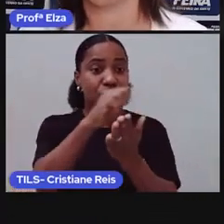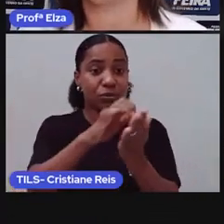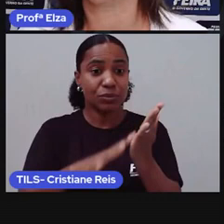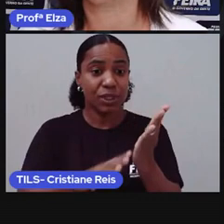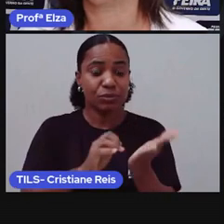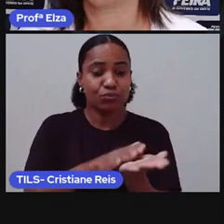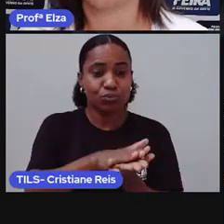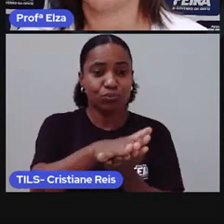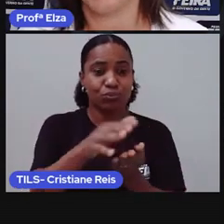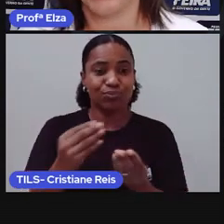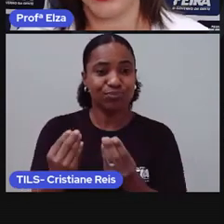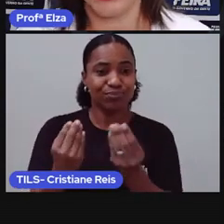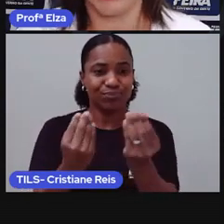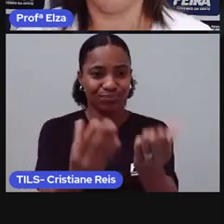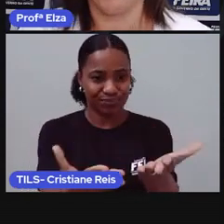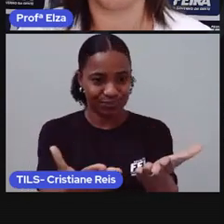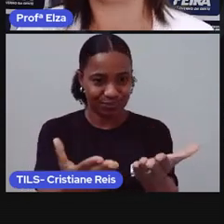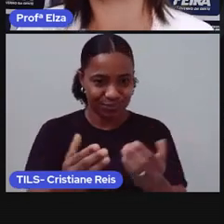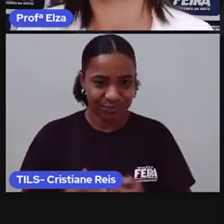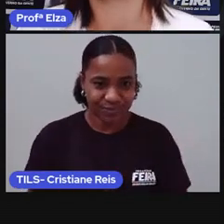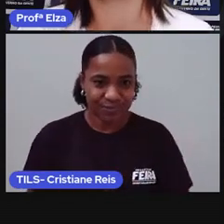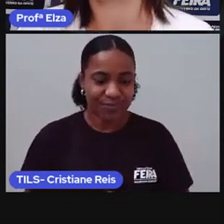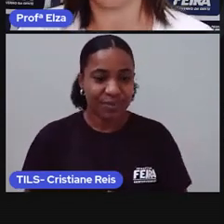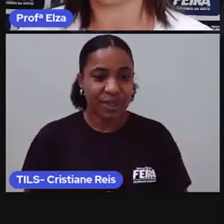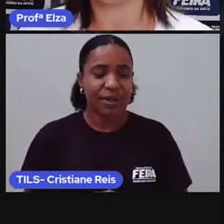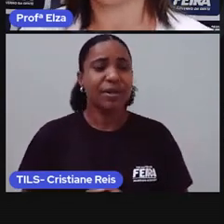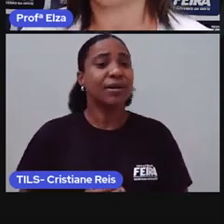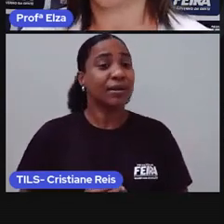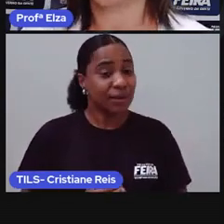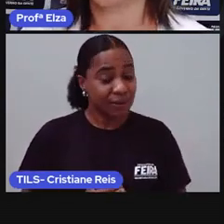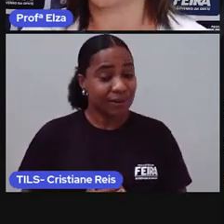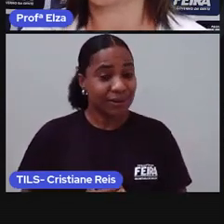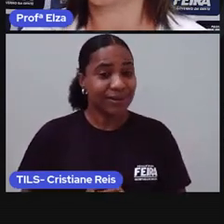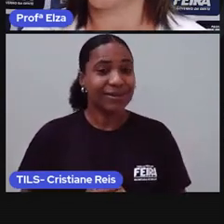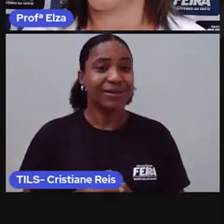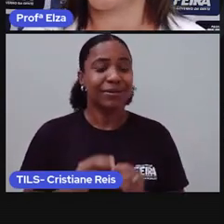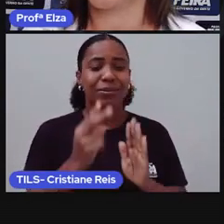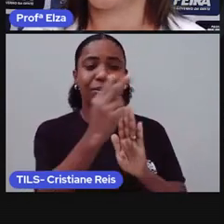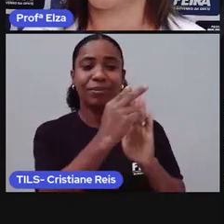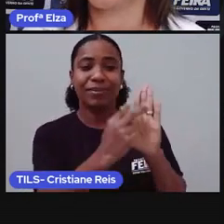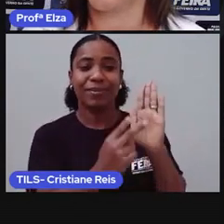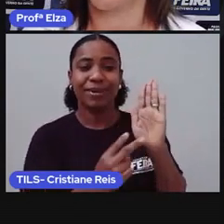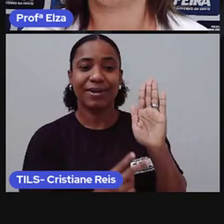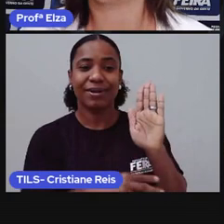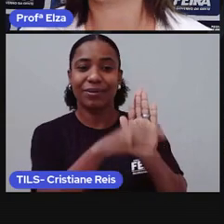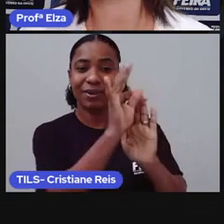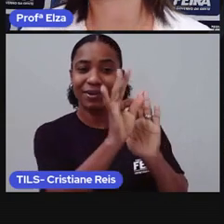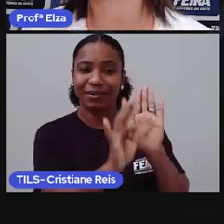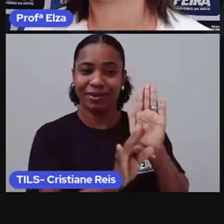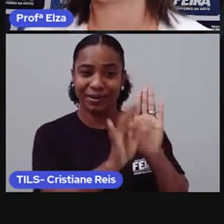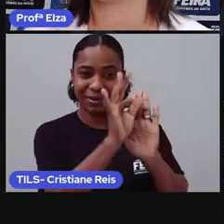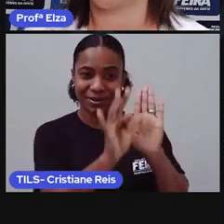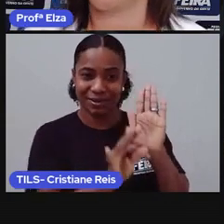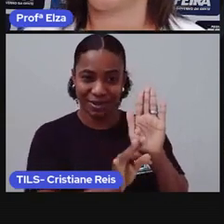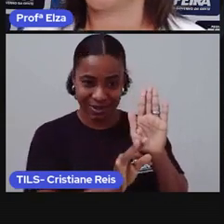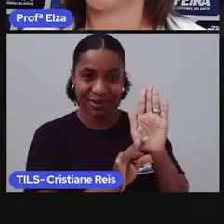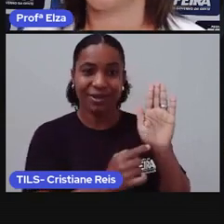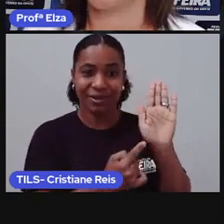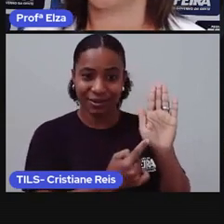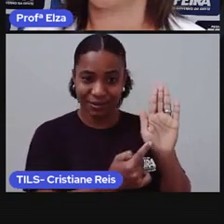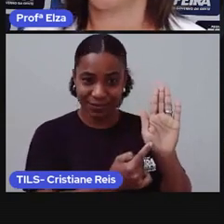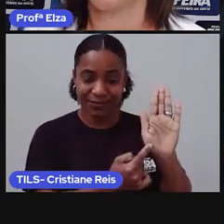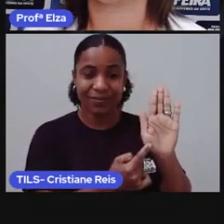fornecer. Bom, para ler este texto e obter sucesso na